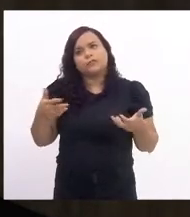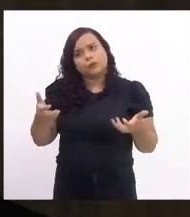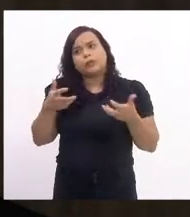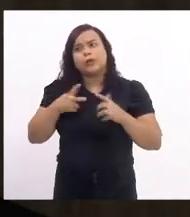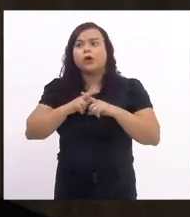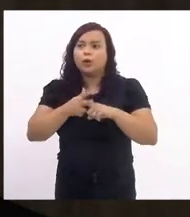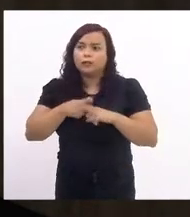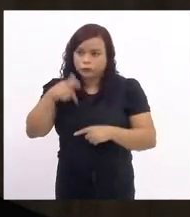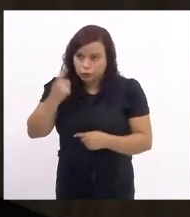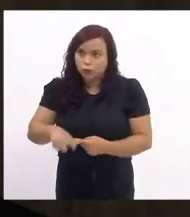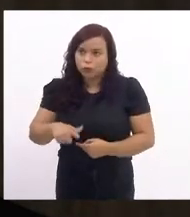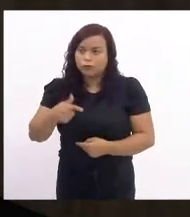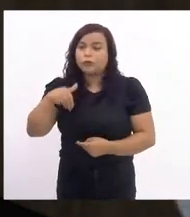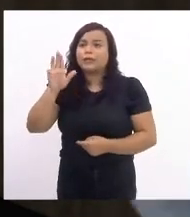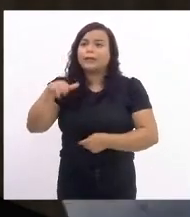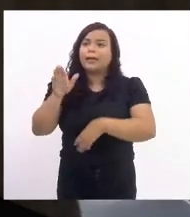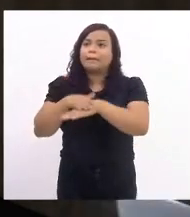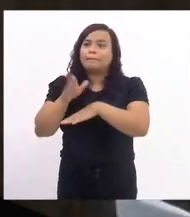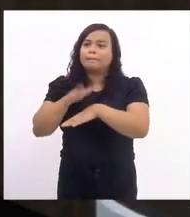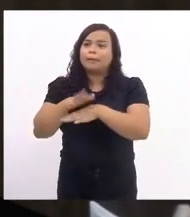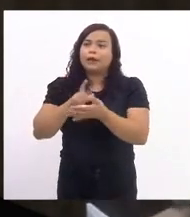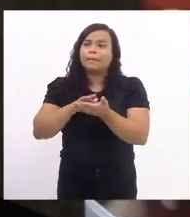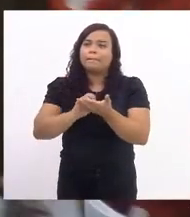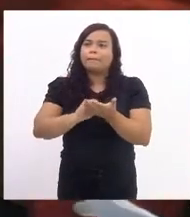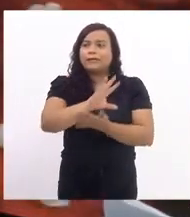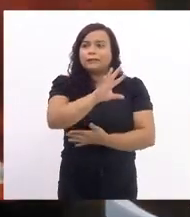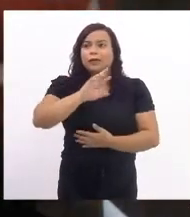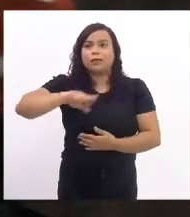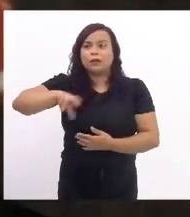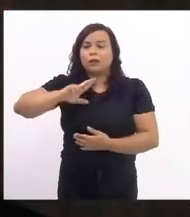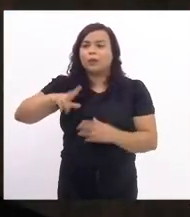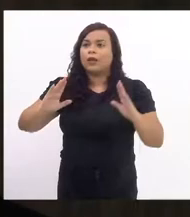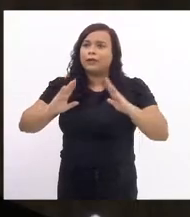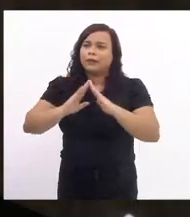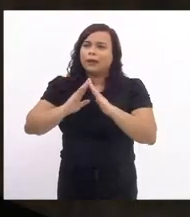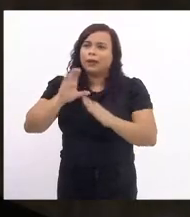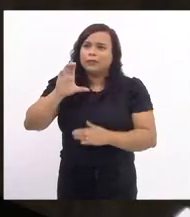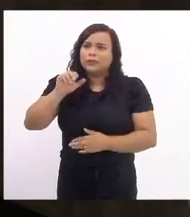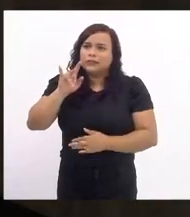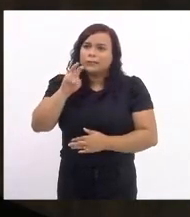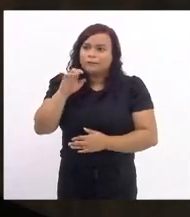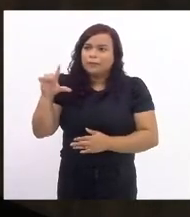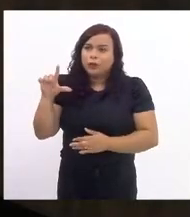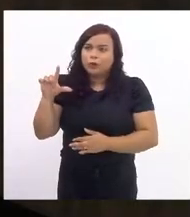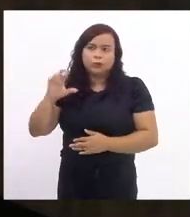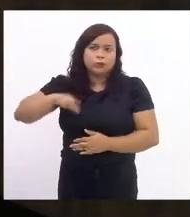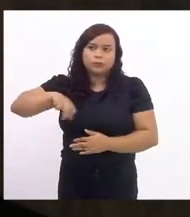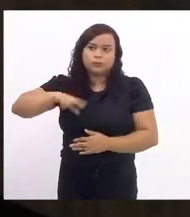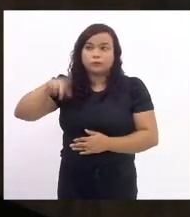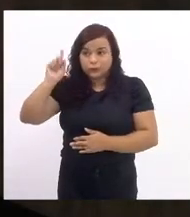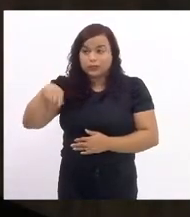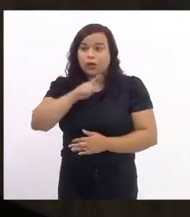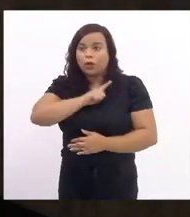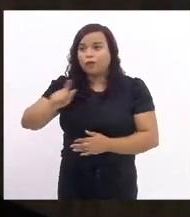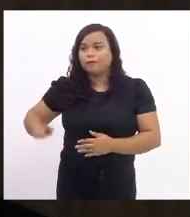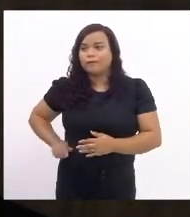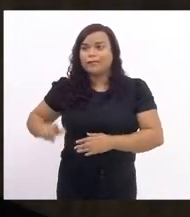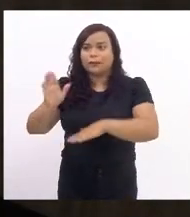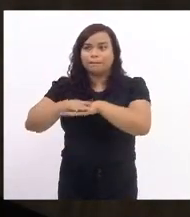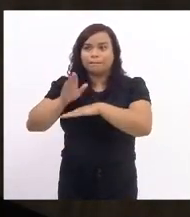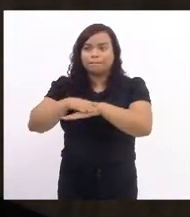quem manda a mensagem não é a Casa Civil, é o governador. Senão, na hora que eu fizer...